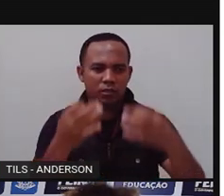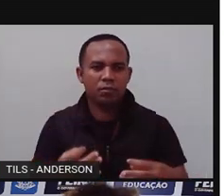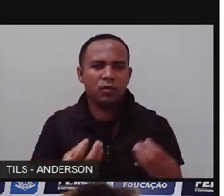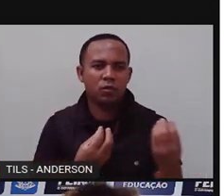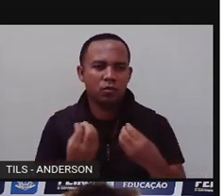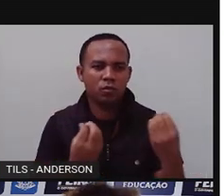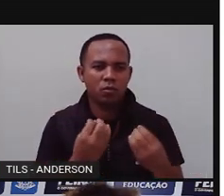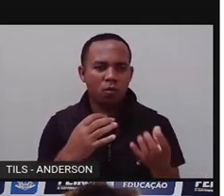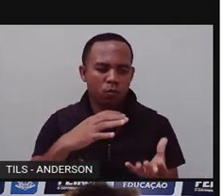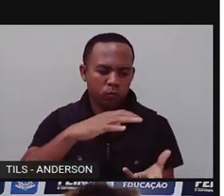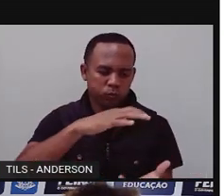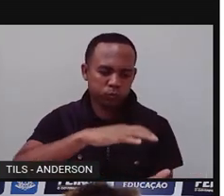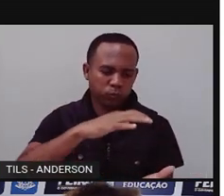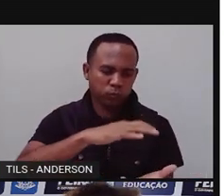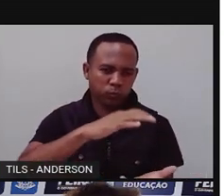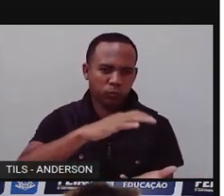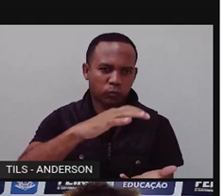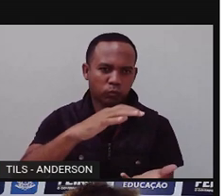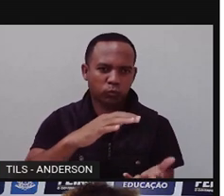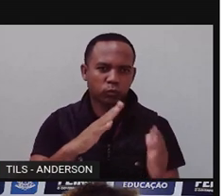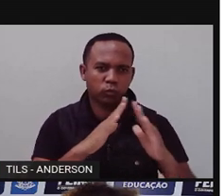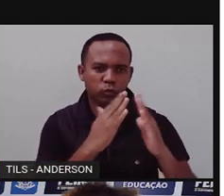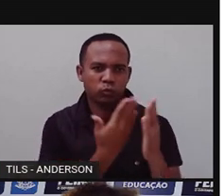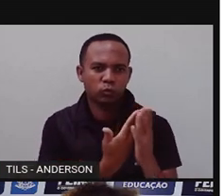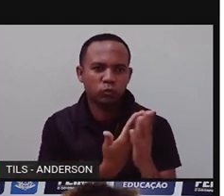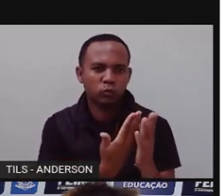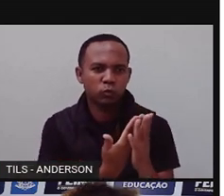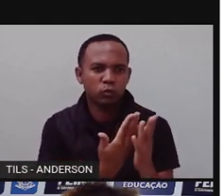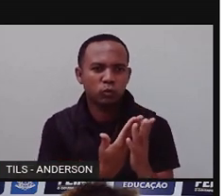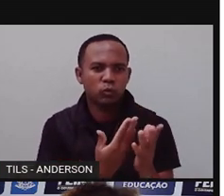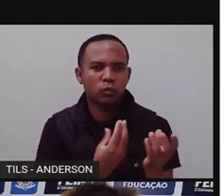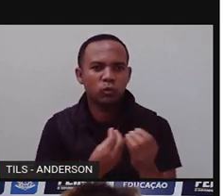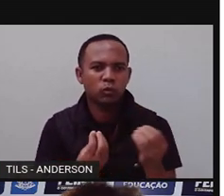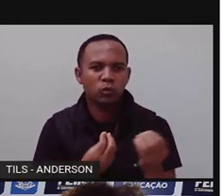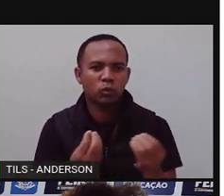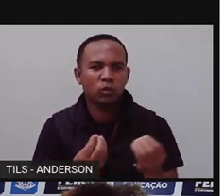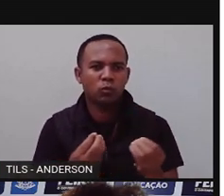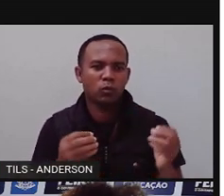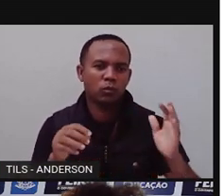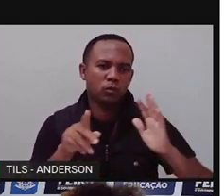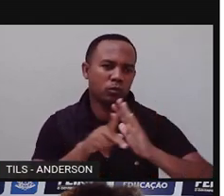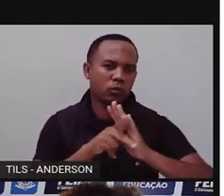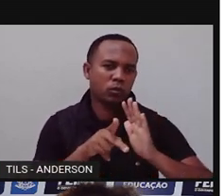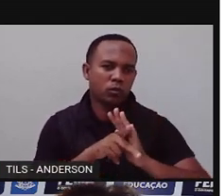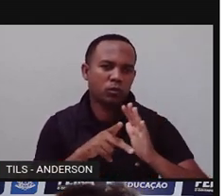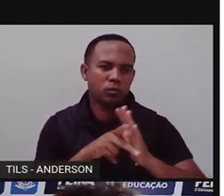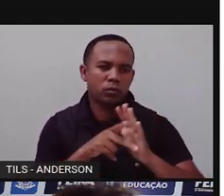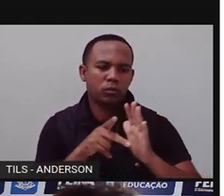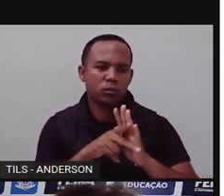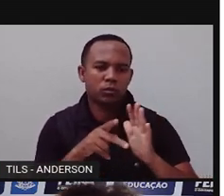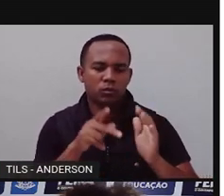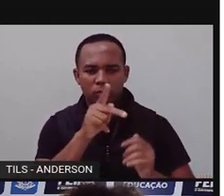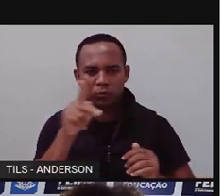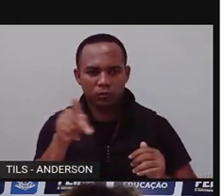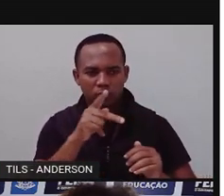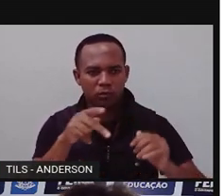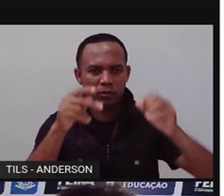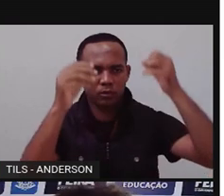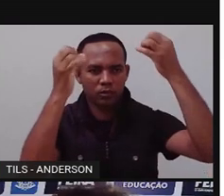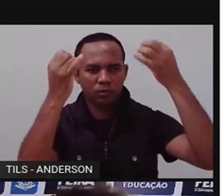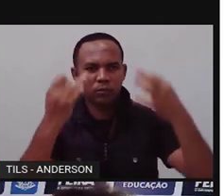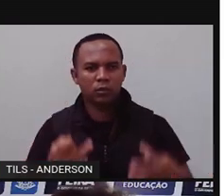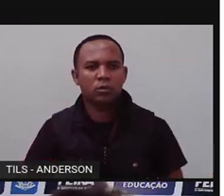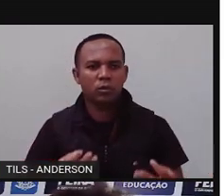aula, né? Quando a estava falando sobre serviços públicos. Que a pró falou sobre reciclagem, falou sobre